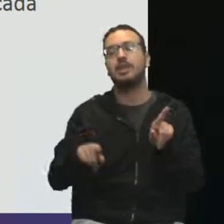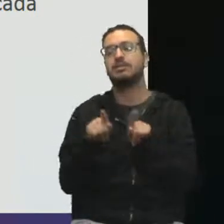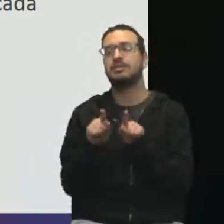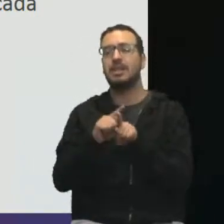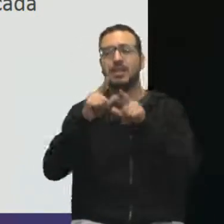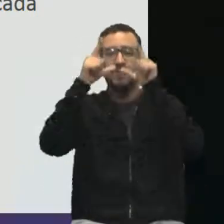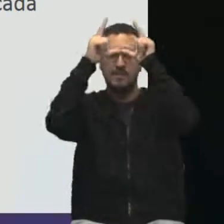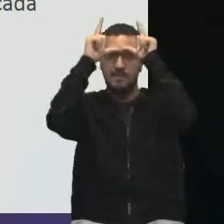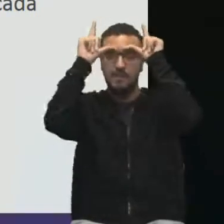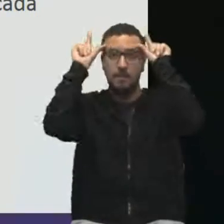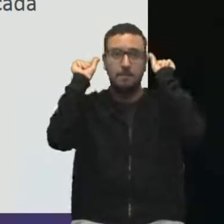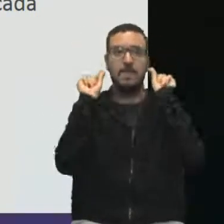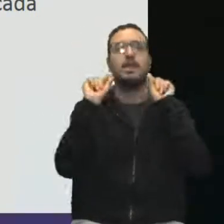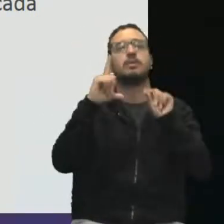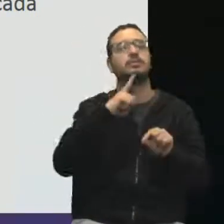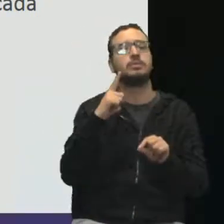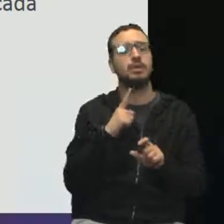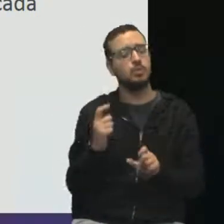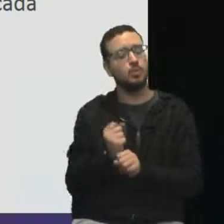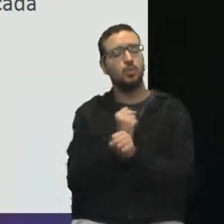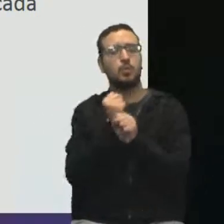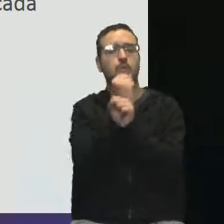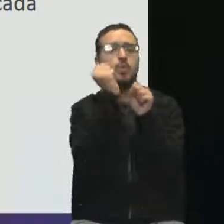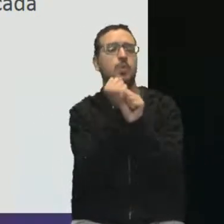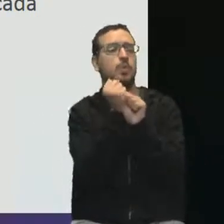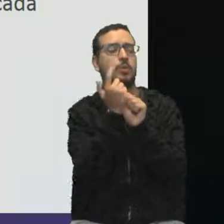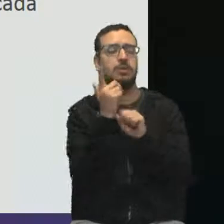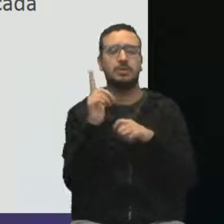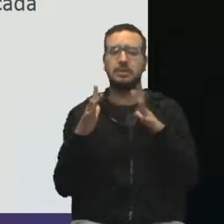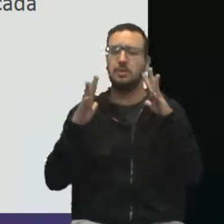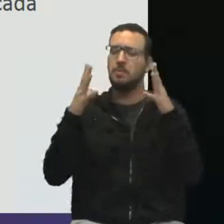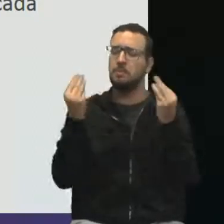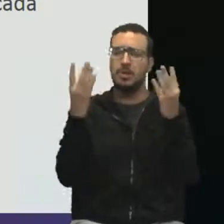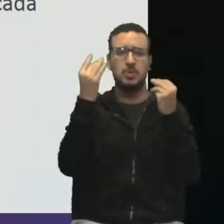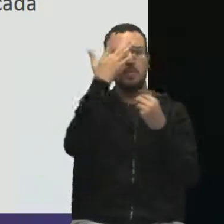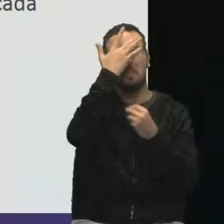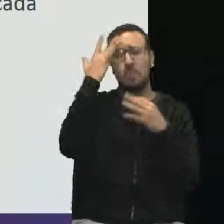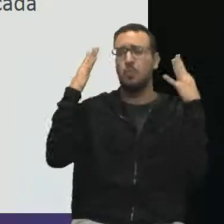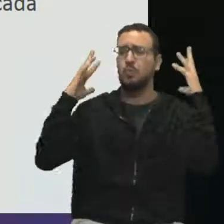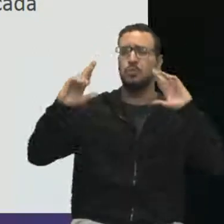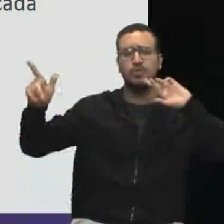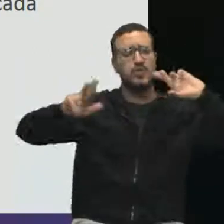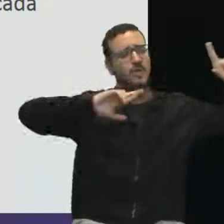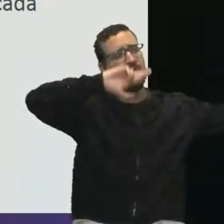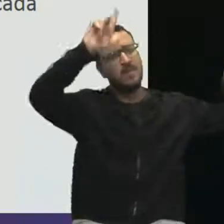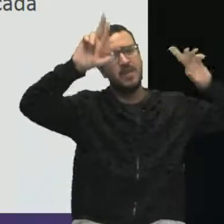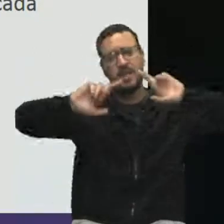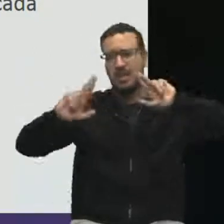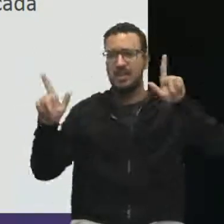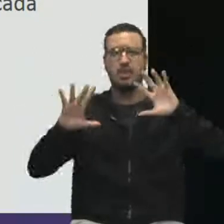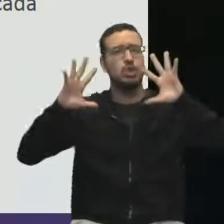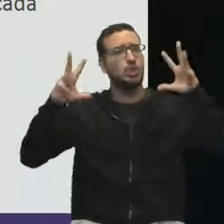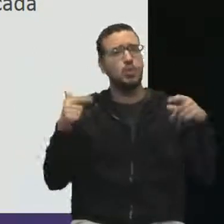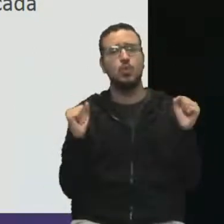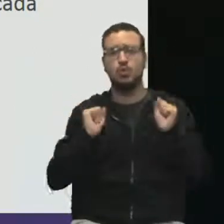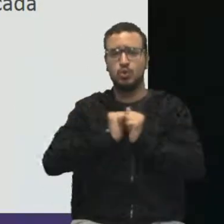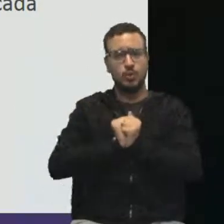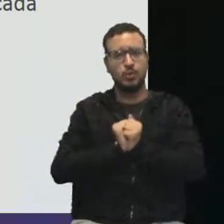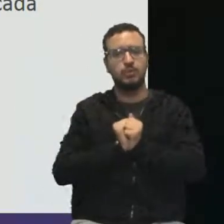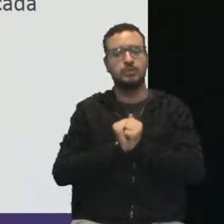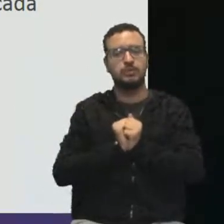enfermeira, temos os construtores, os mestres de obra. São pessoas muito diferentes, todas juntas ali.